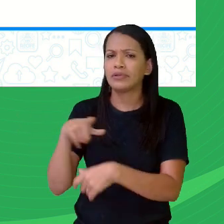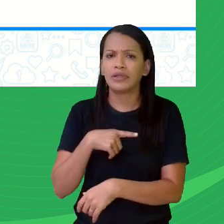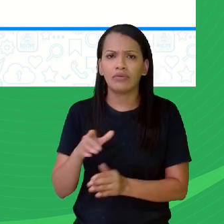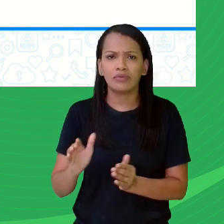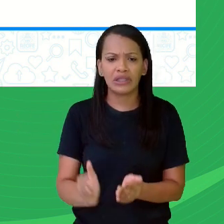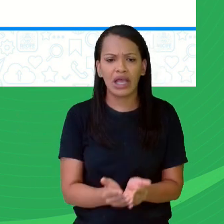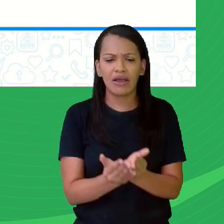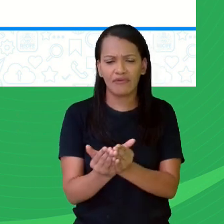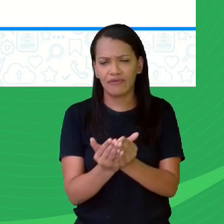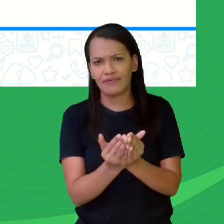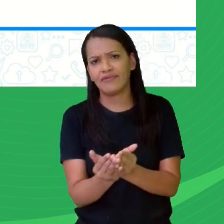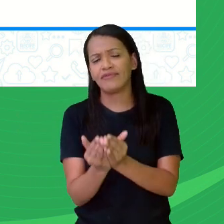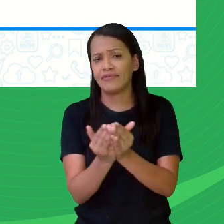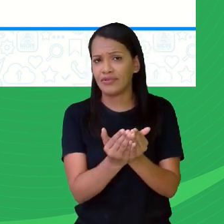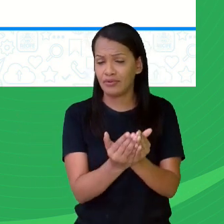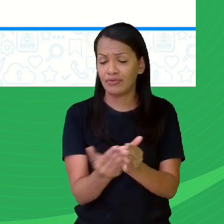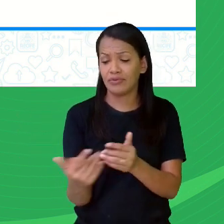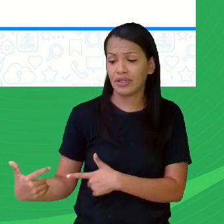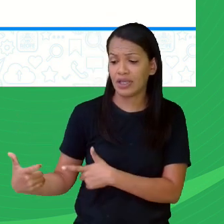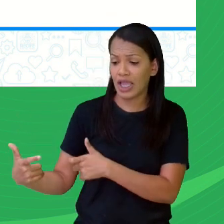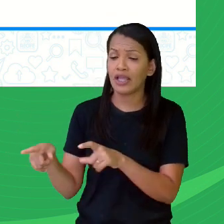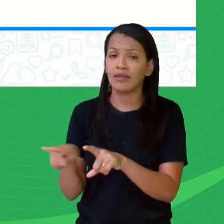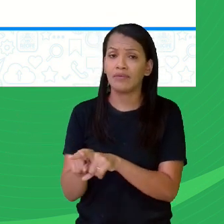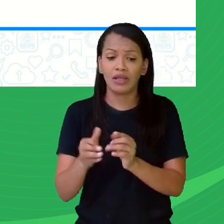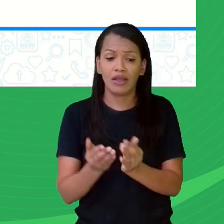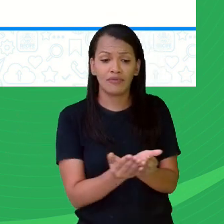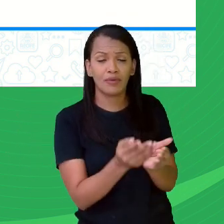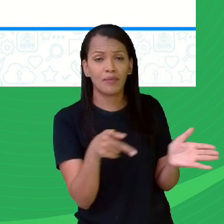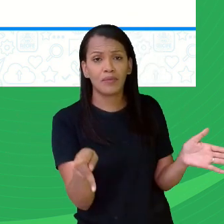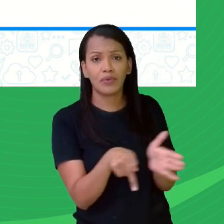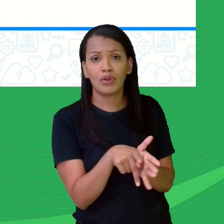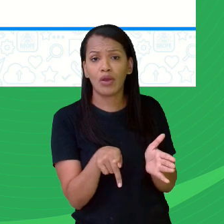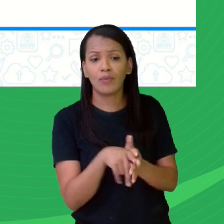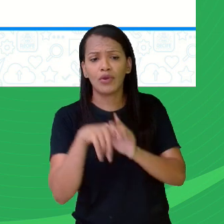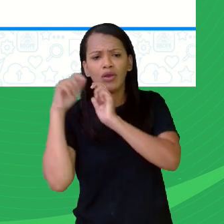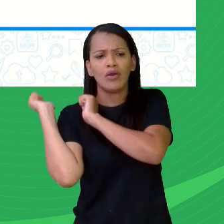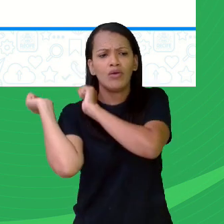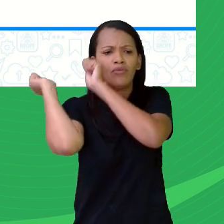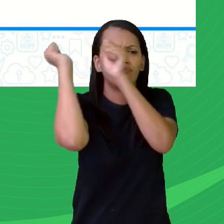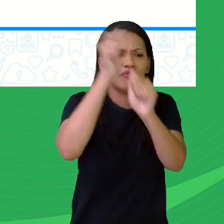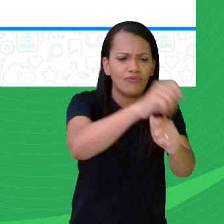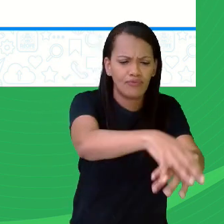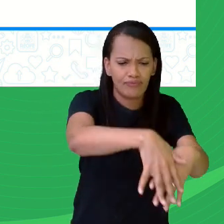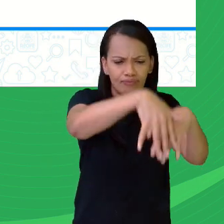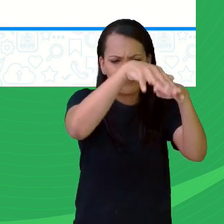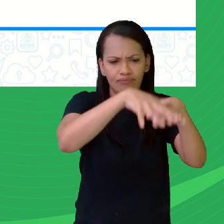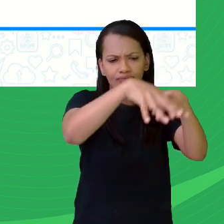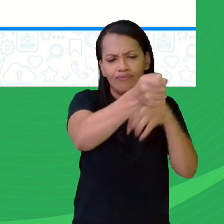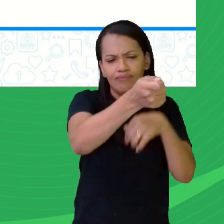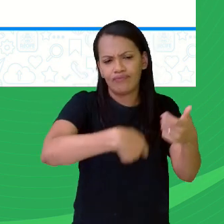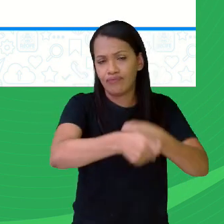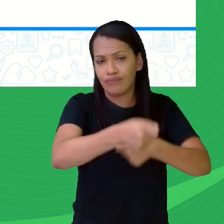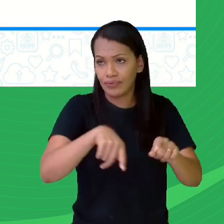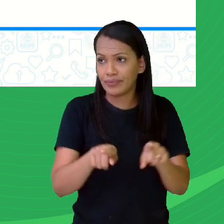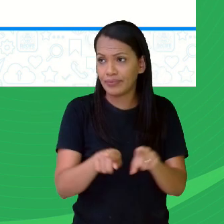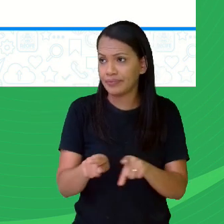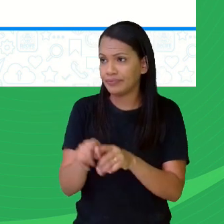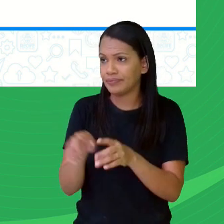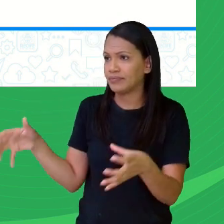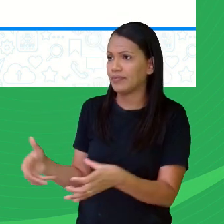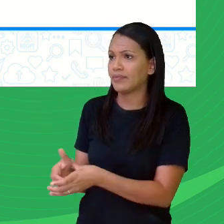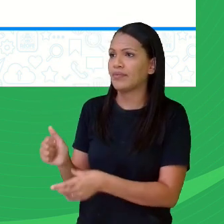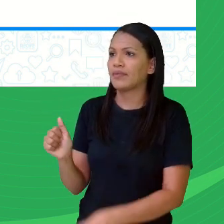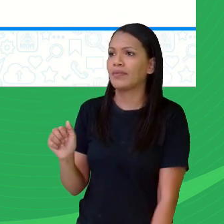navios, que são chamados navios de guerra. Armada, esquadra. Coletivo de objetos de arte,